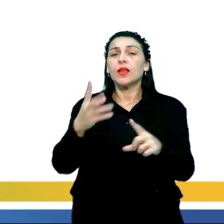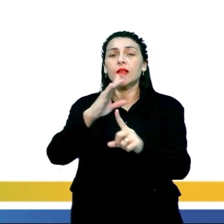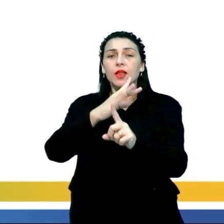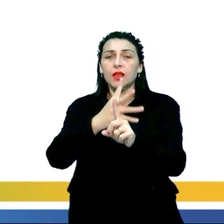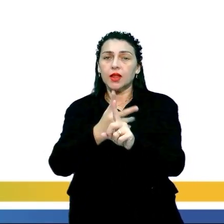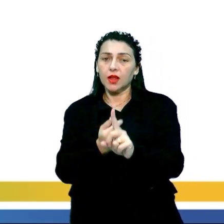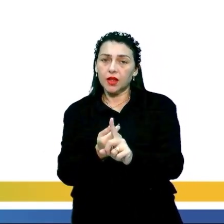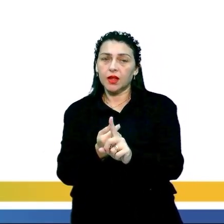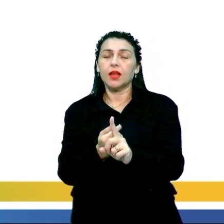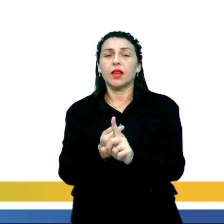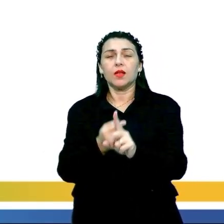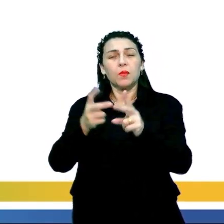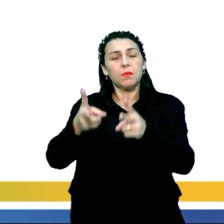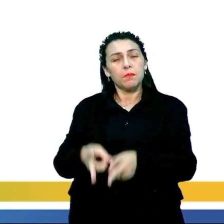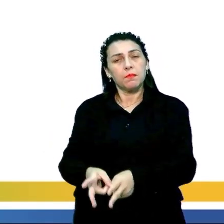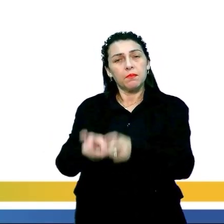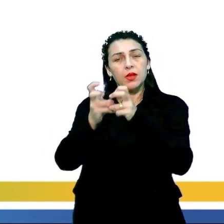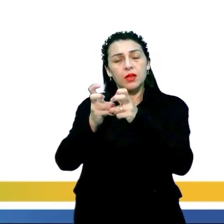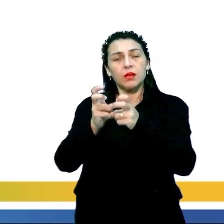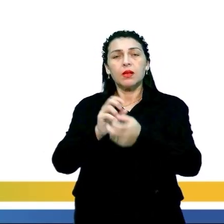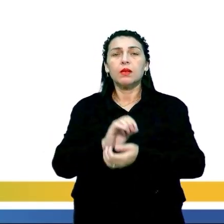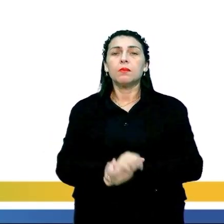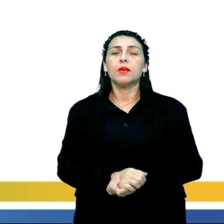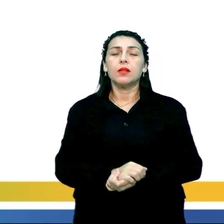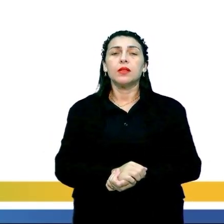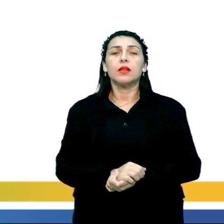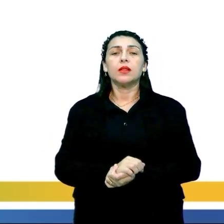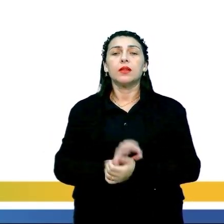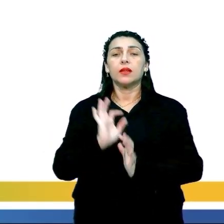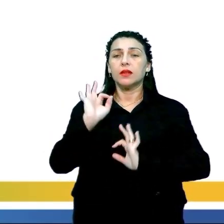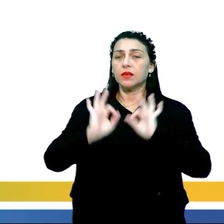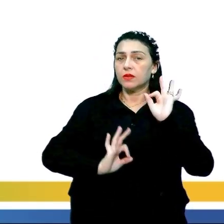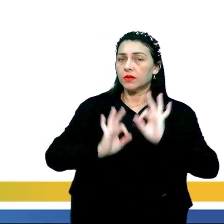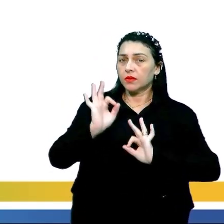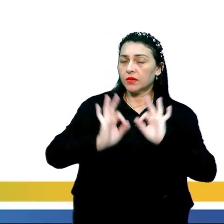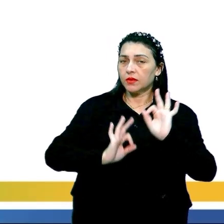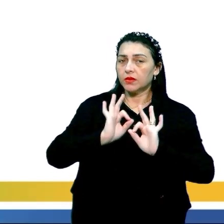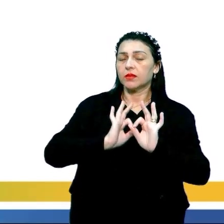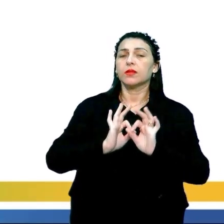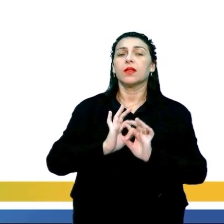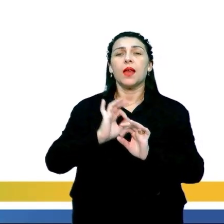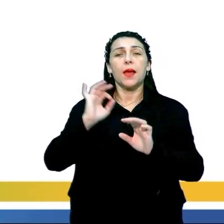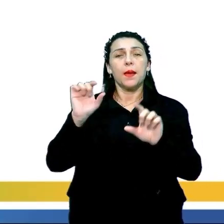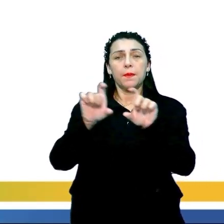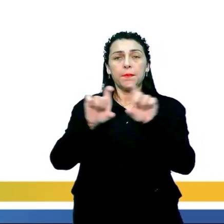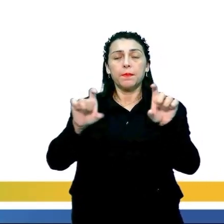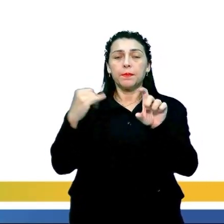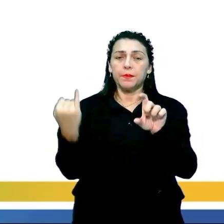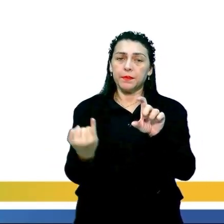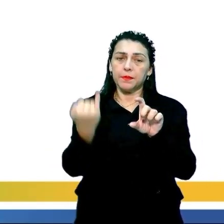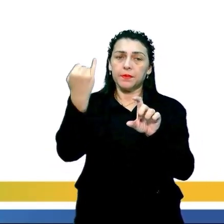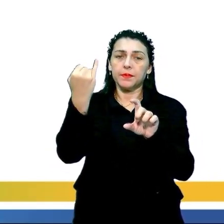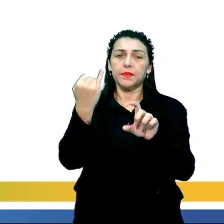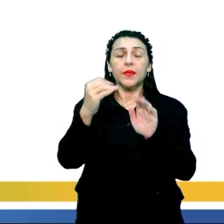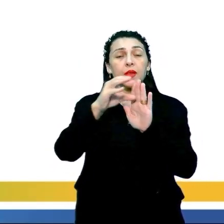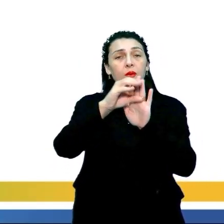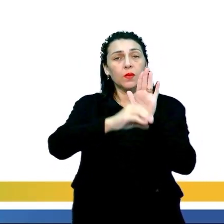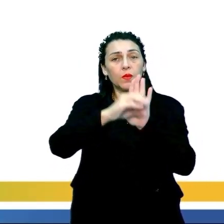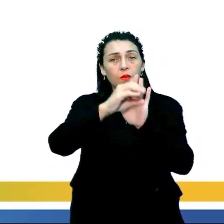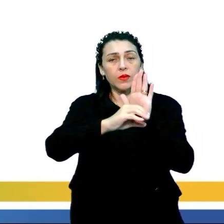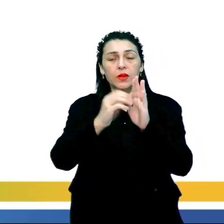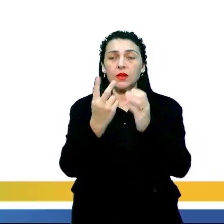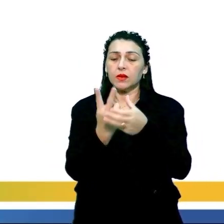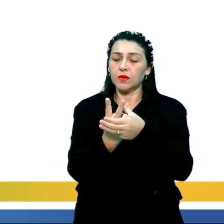mimética, que nós vamos perceber claramente nas obras. Um destaque importante é, esse conceito de